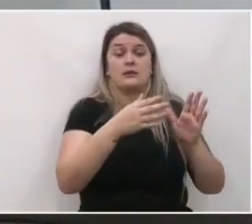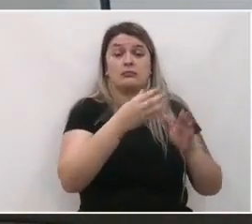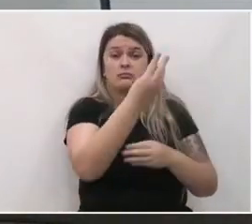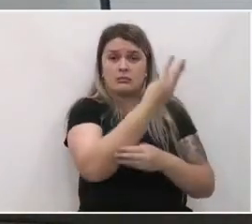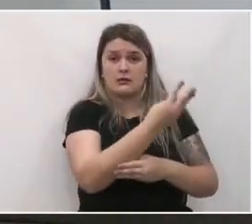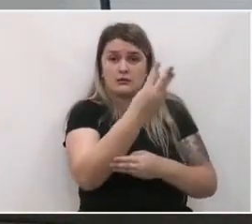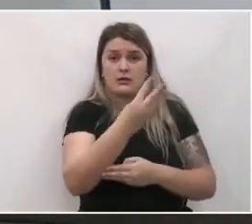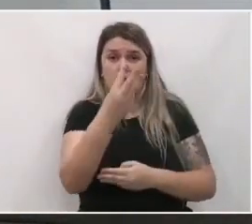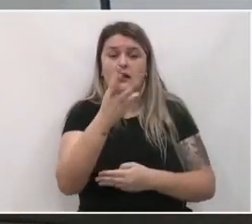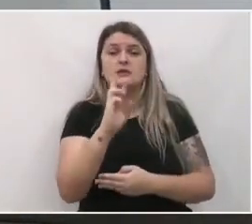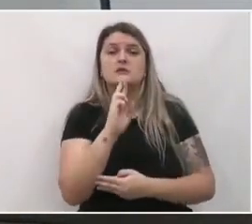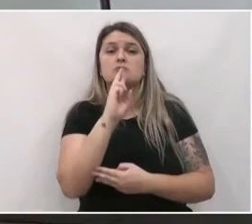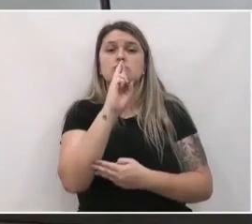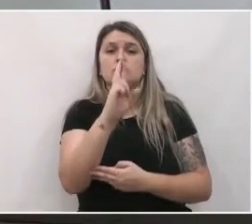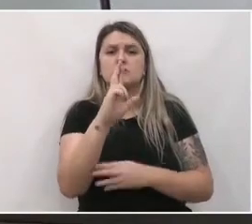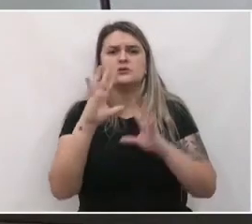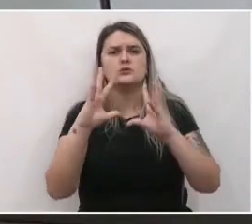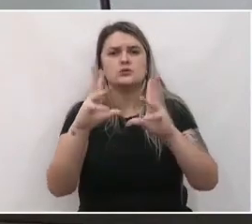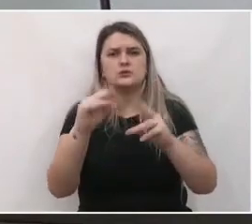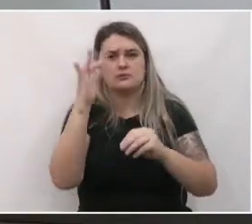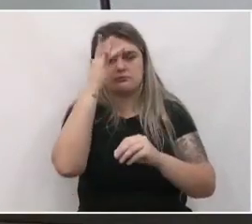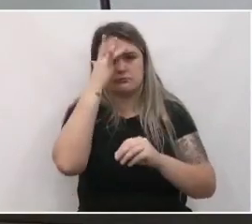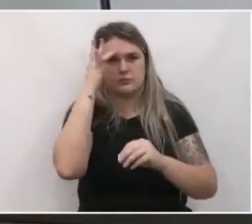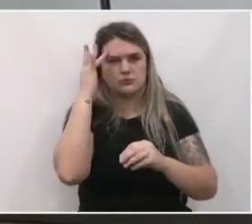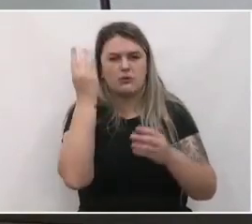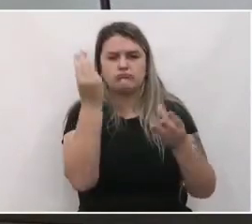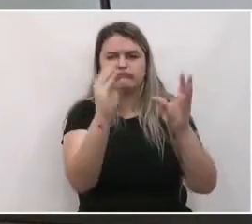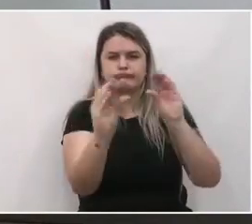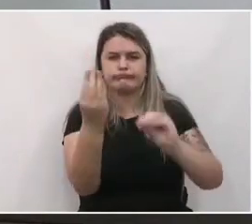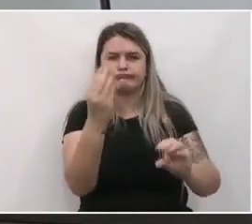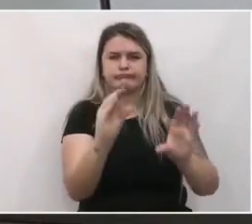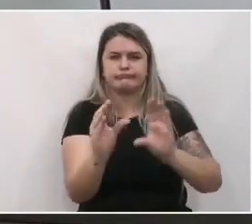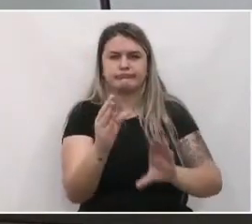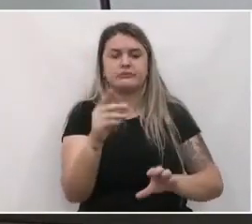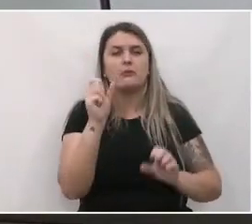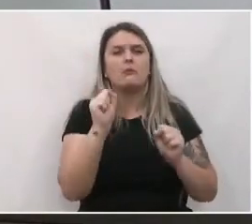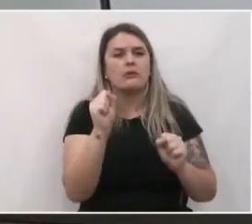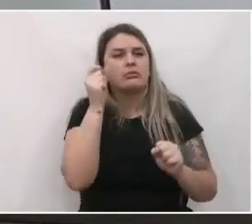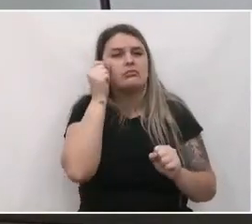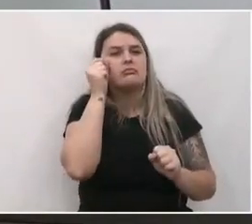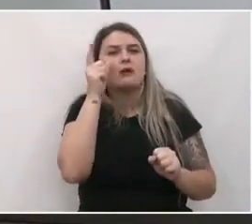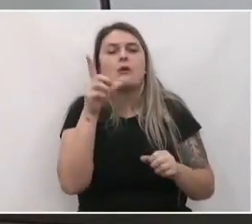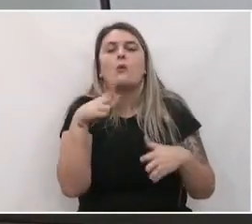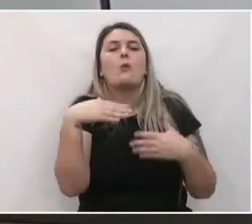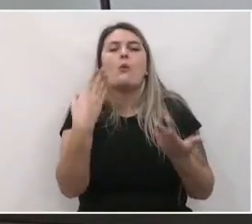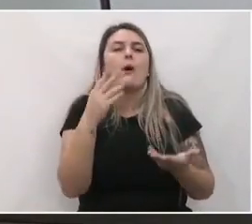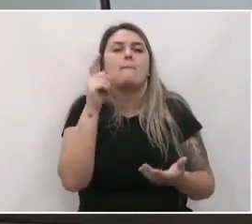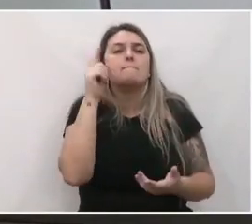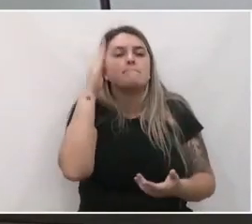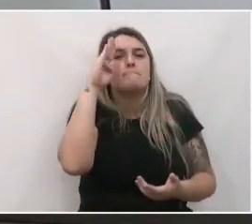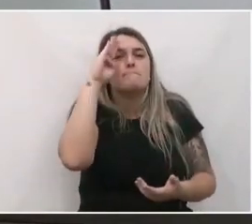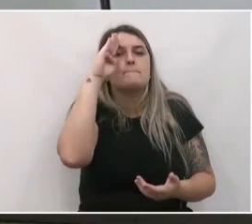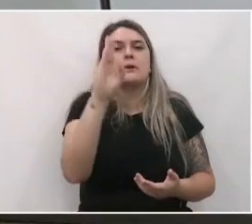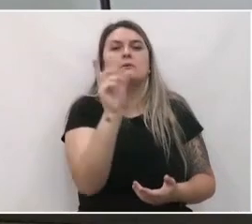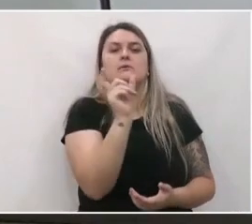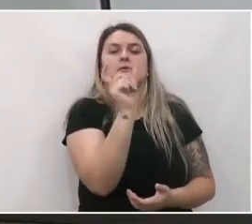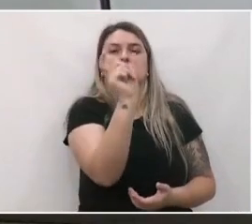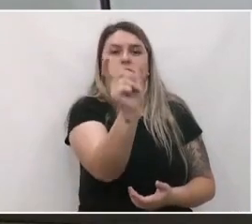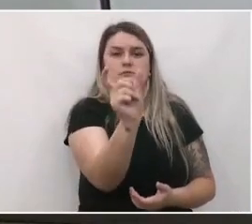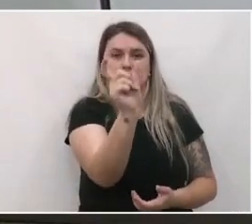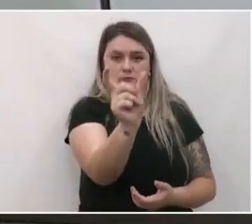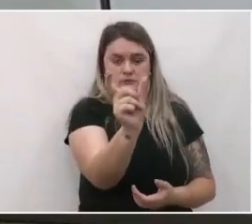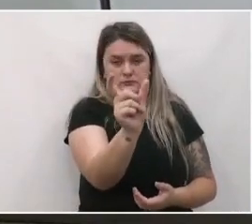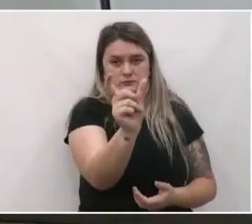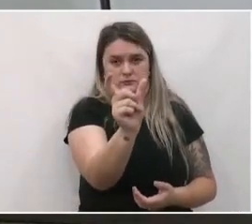os resultados que todo mundo compartilhar. Aí vocês podem ter uma ideia de quais são as principais palavras que fazem